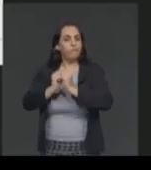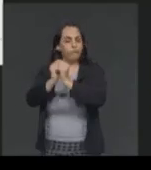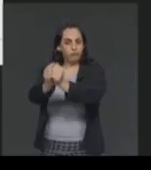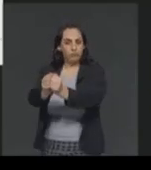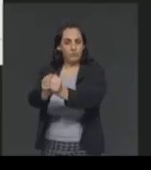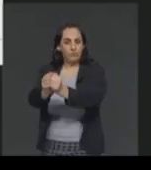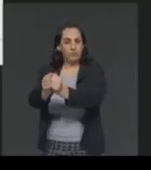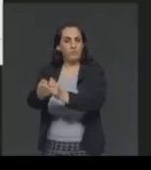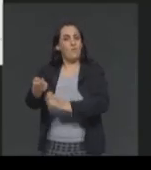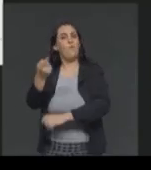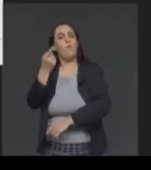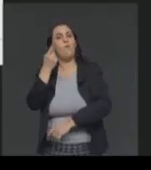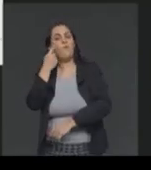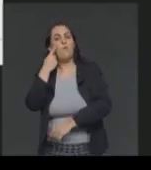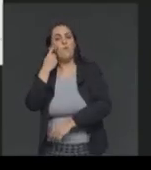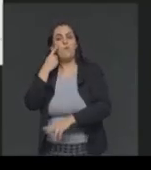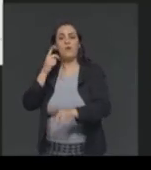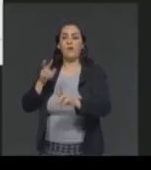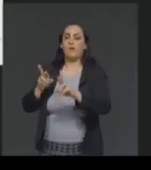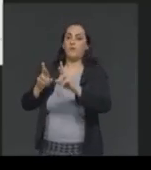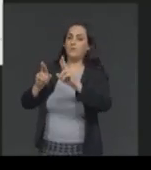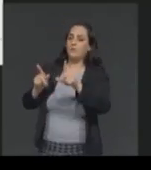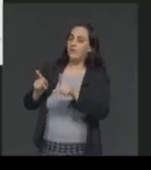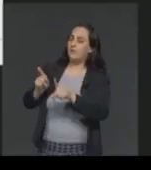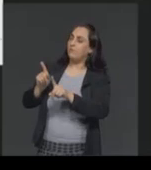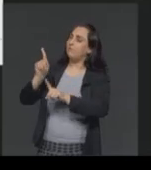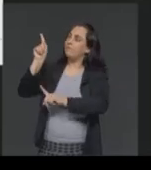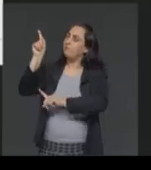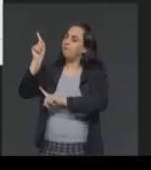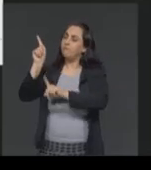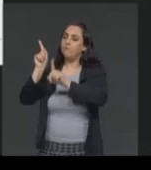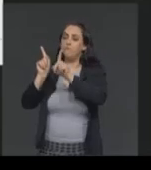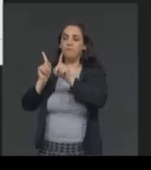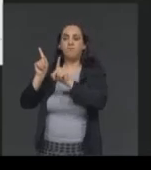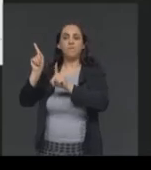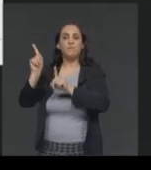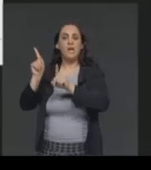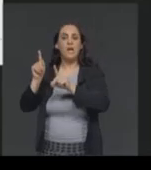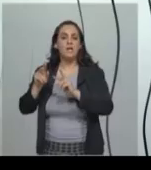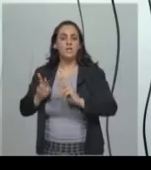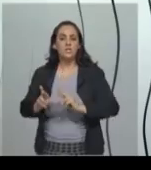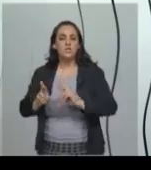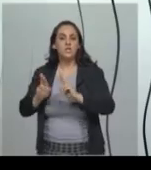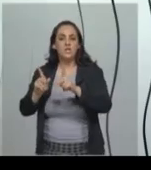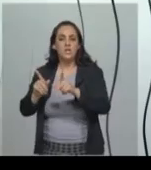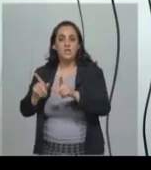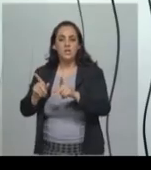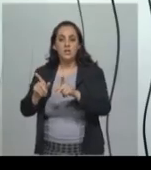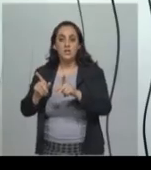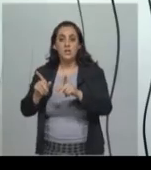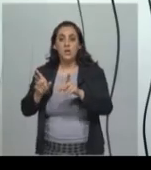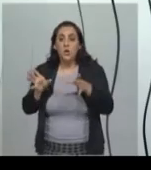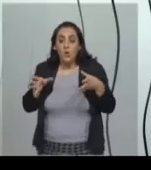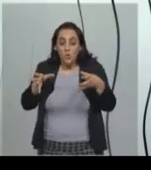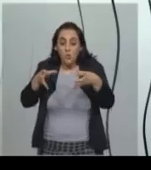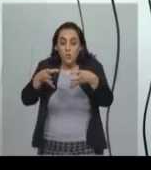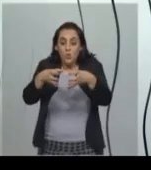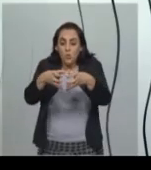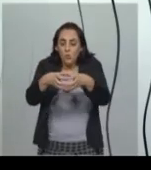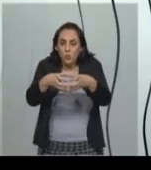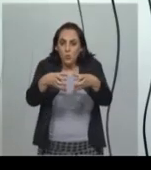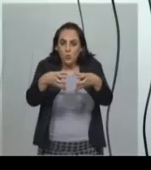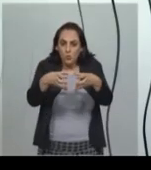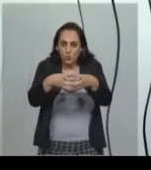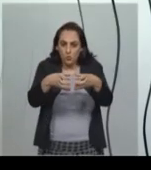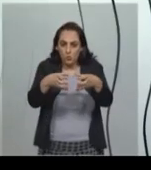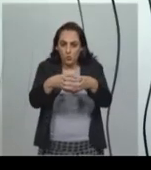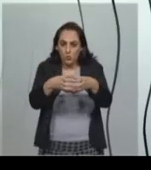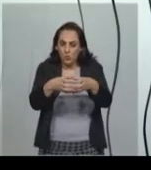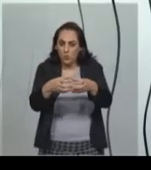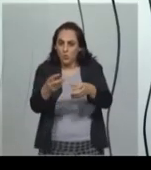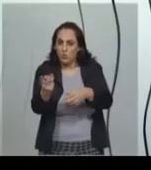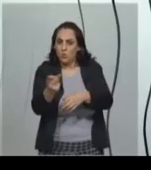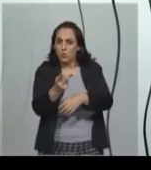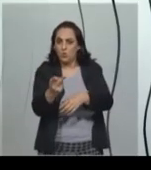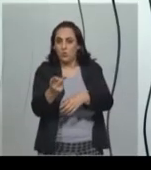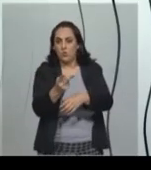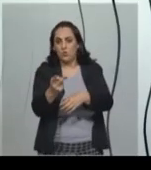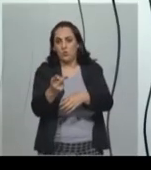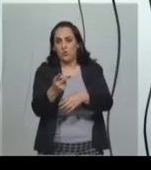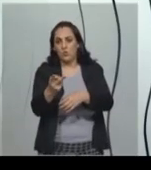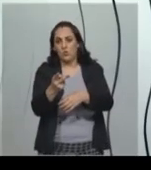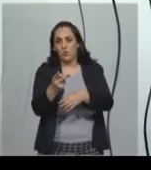entre zonas urbanas e zonas rurais. O conjunto de zona rural e zona urbana